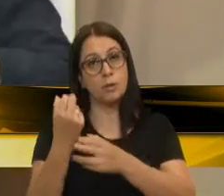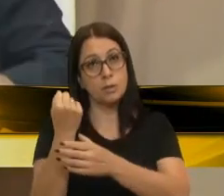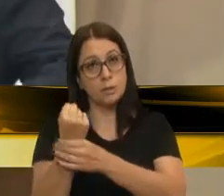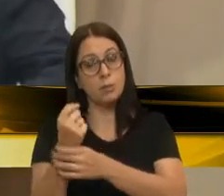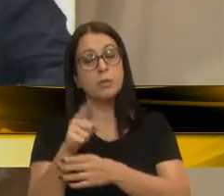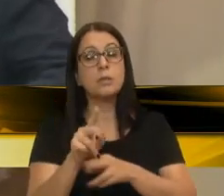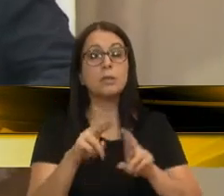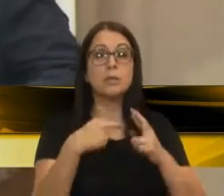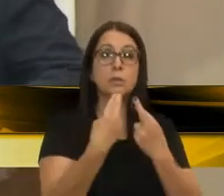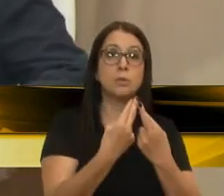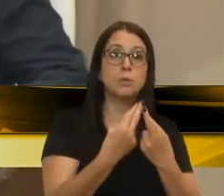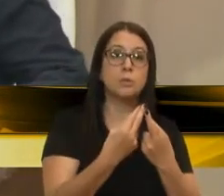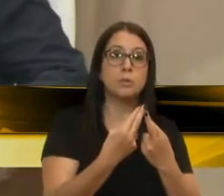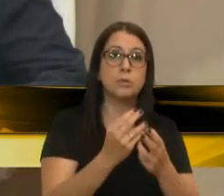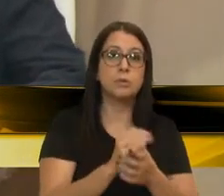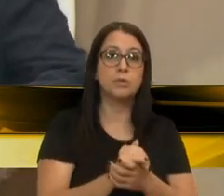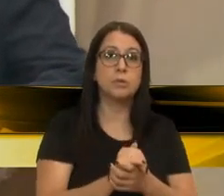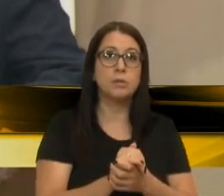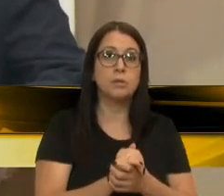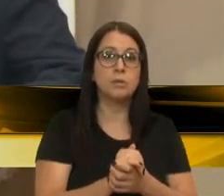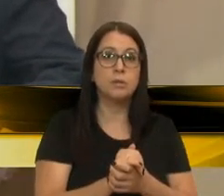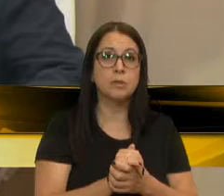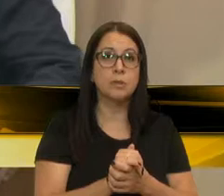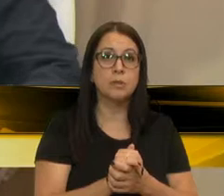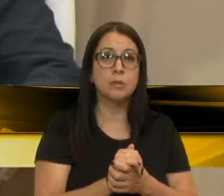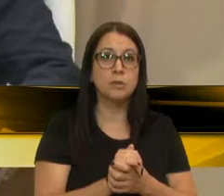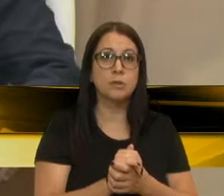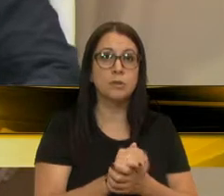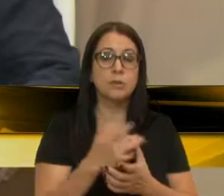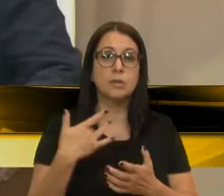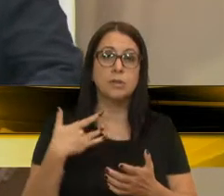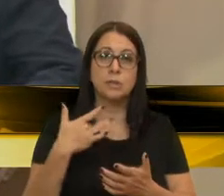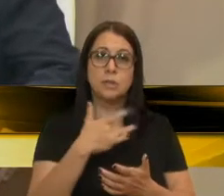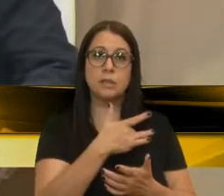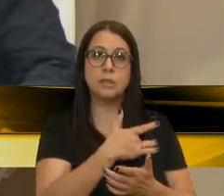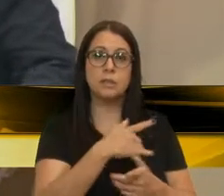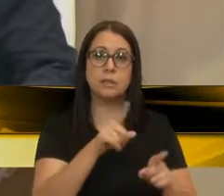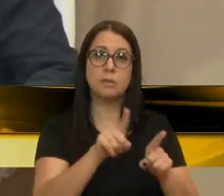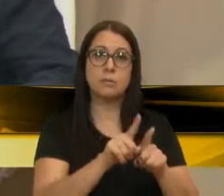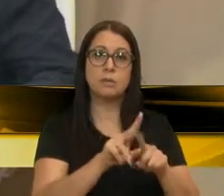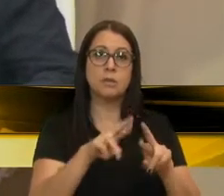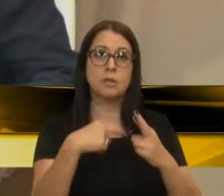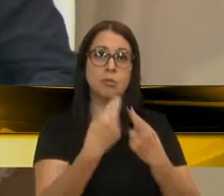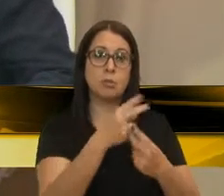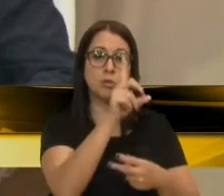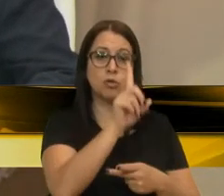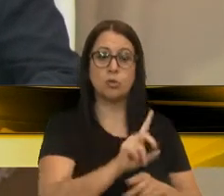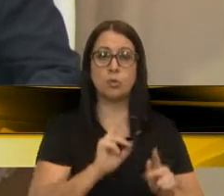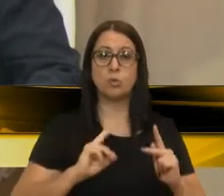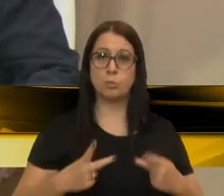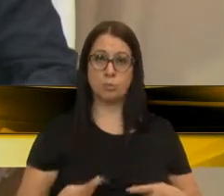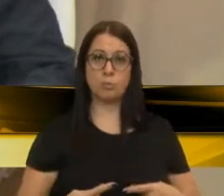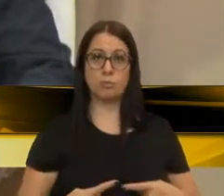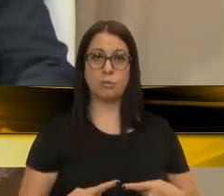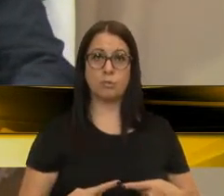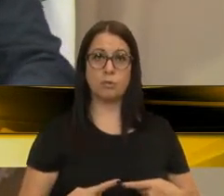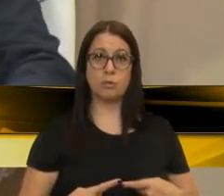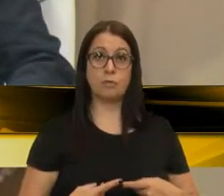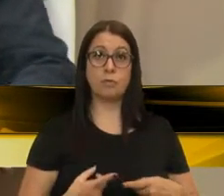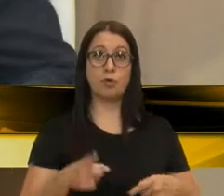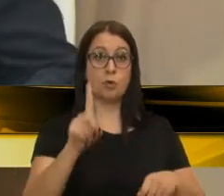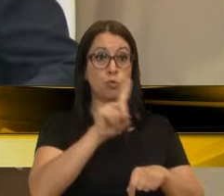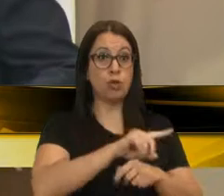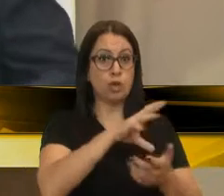reunião da Saúde e também dos Direitos Humanos. foi uma agenda bastante